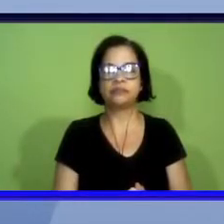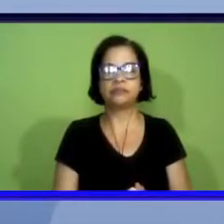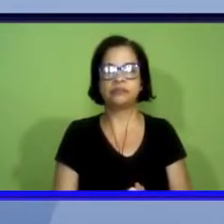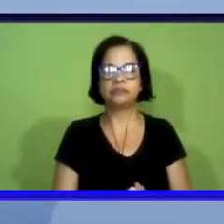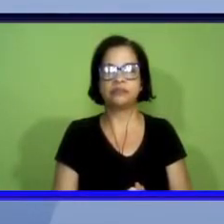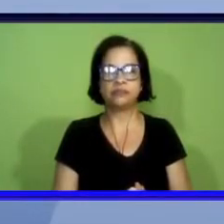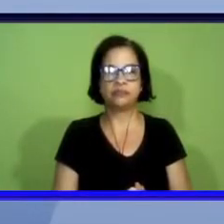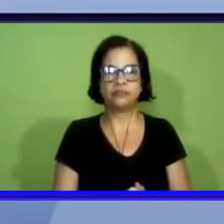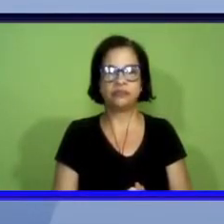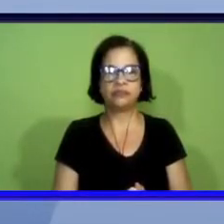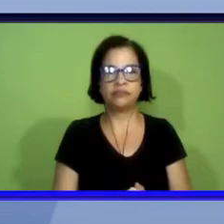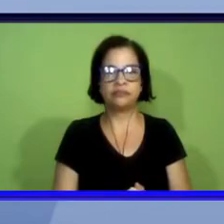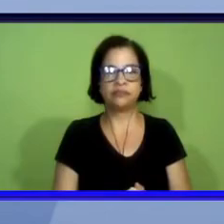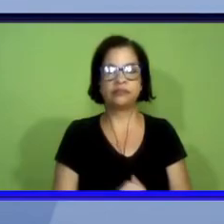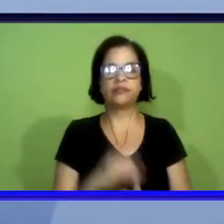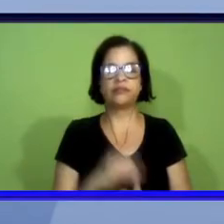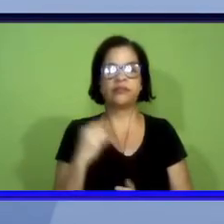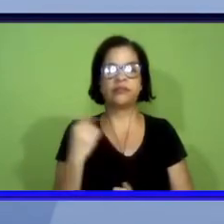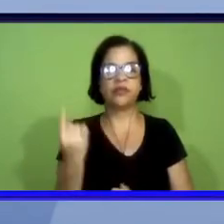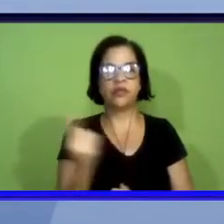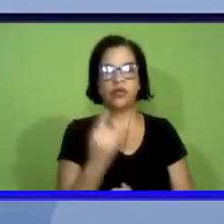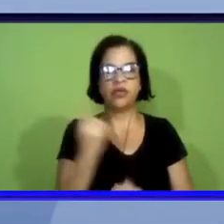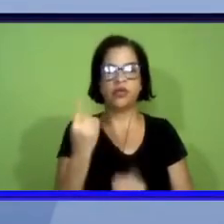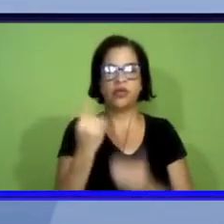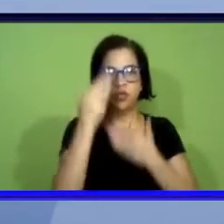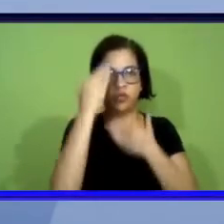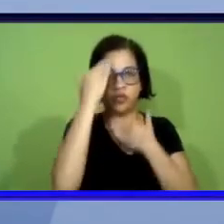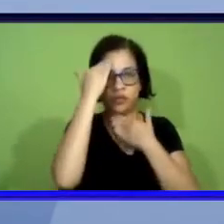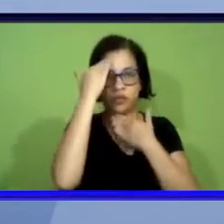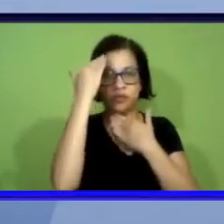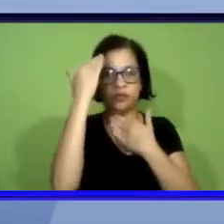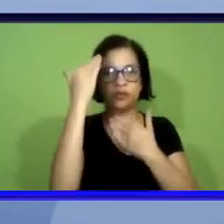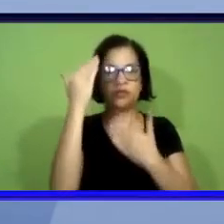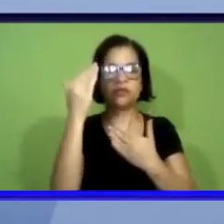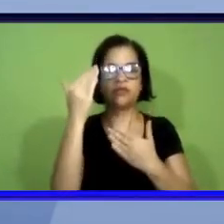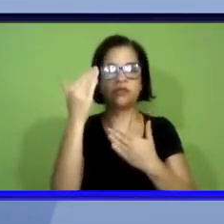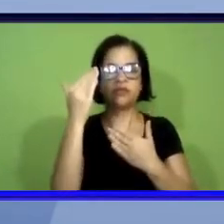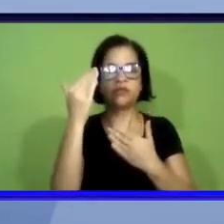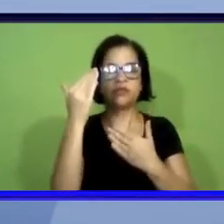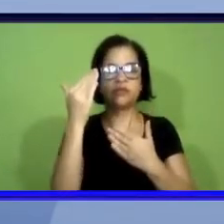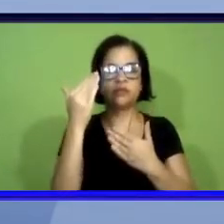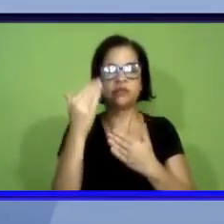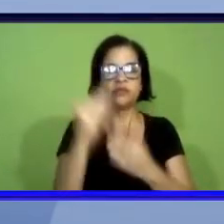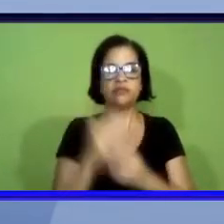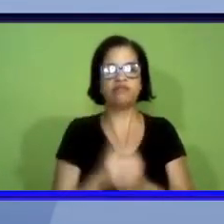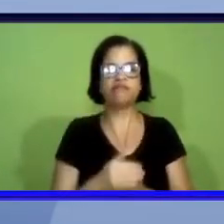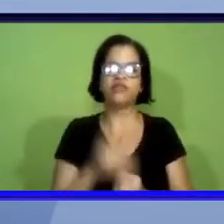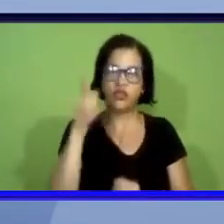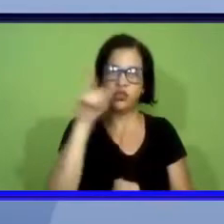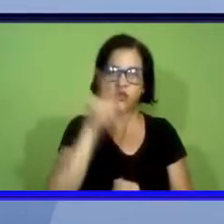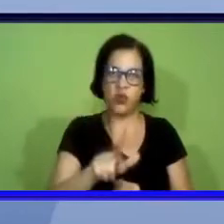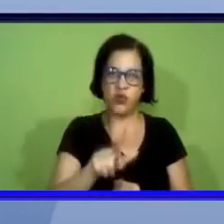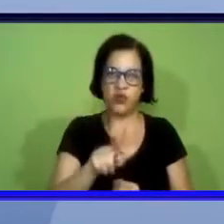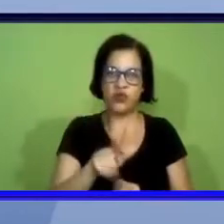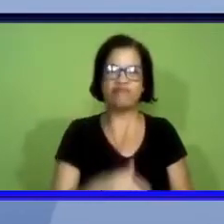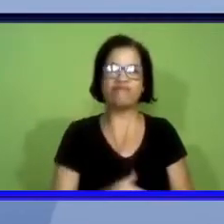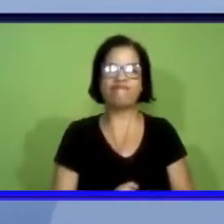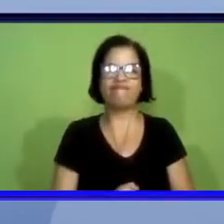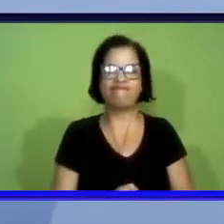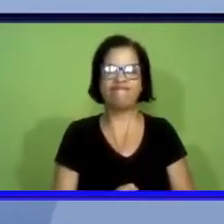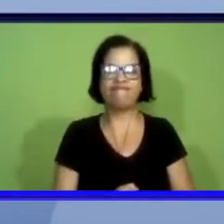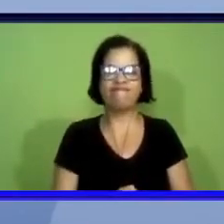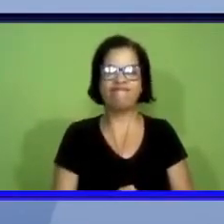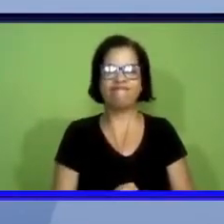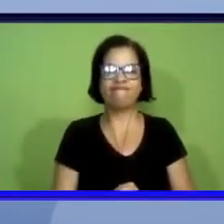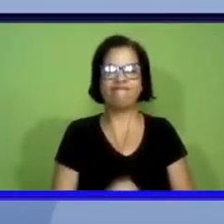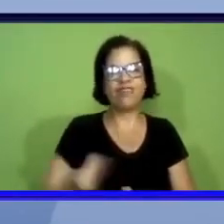nós agradecemos mais uma vez pela presença do senhor pela